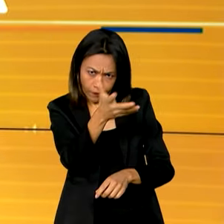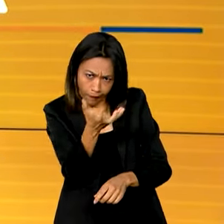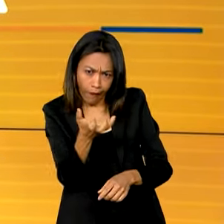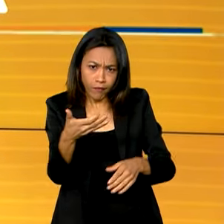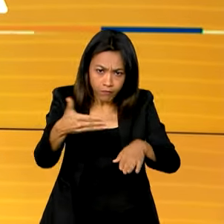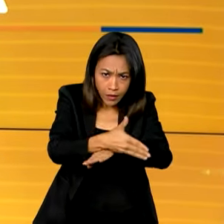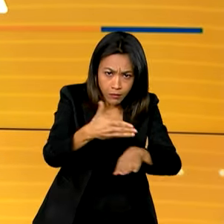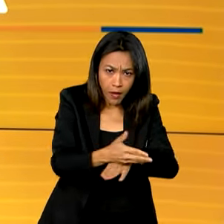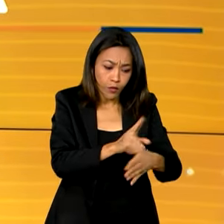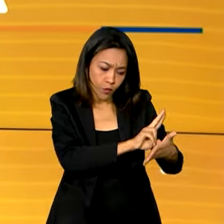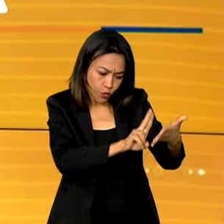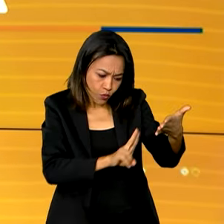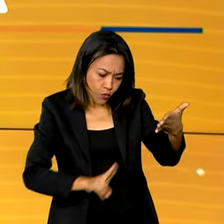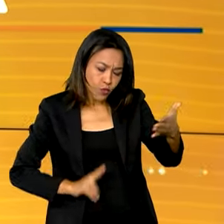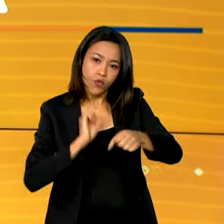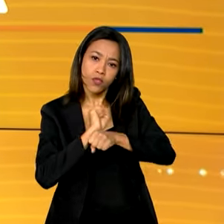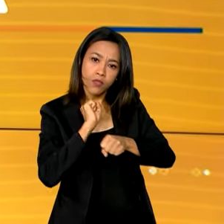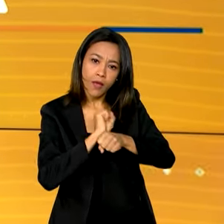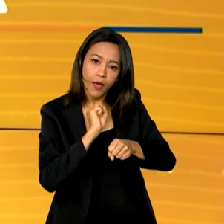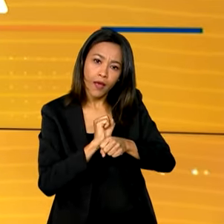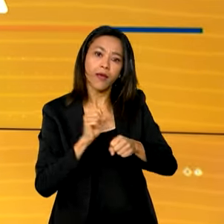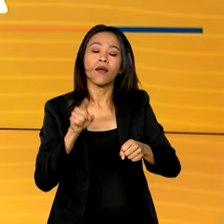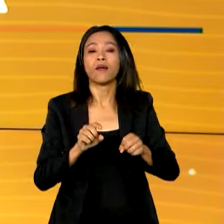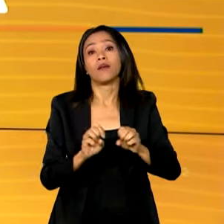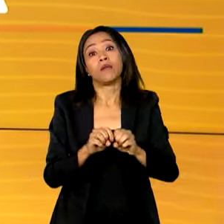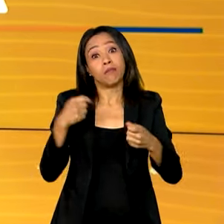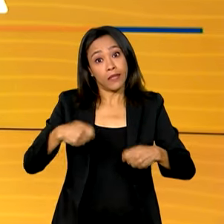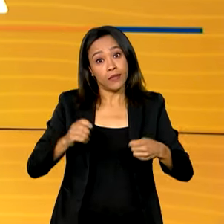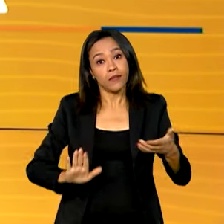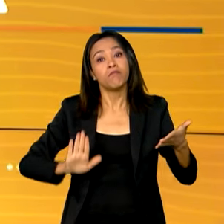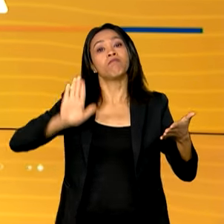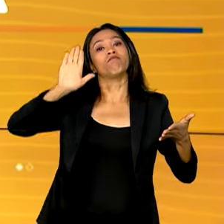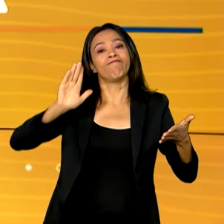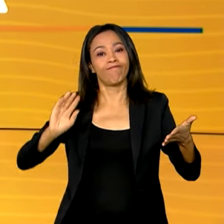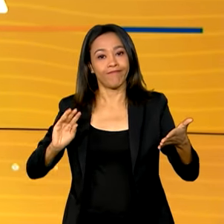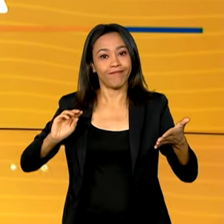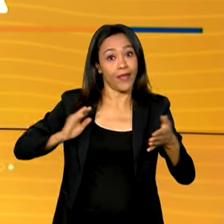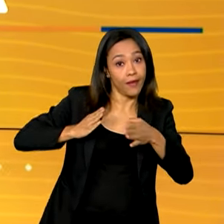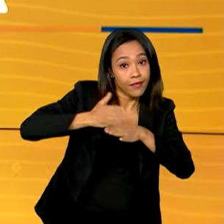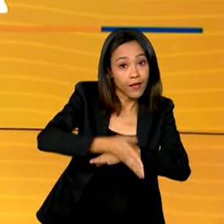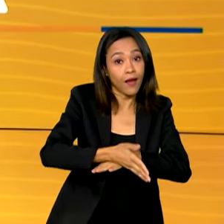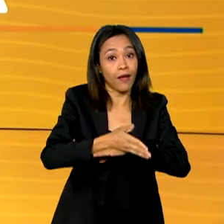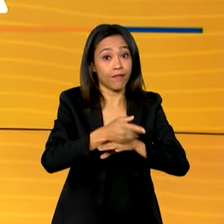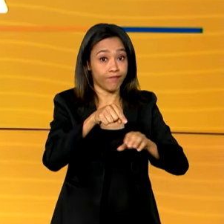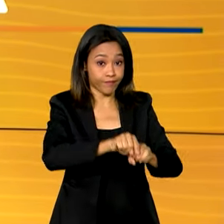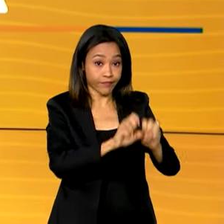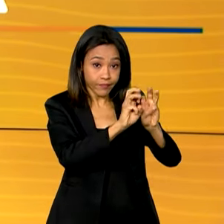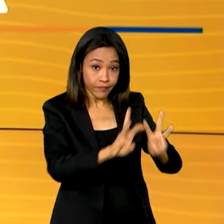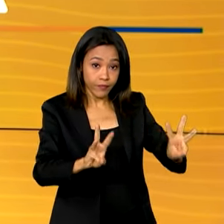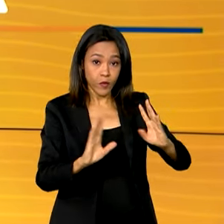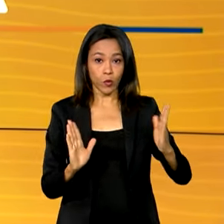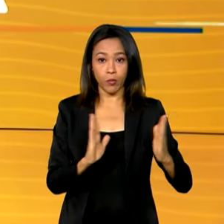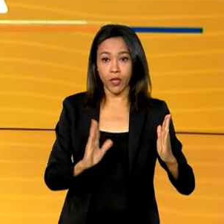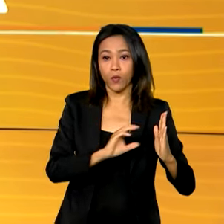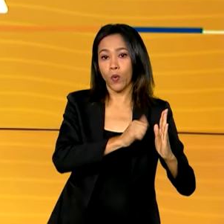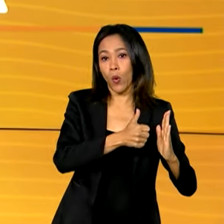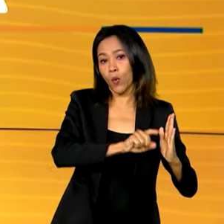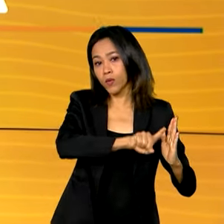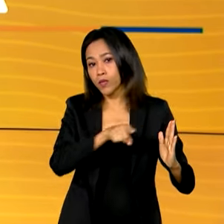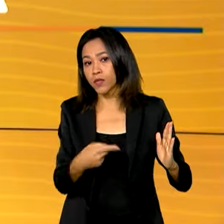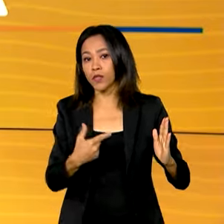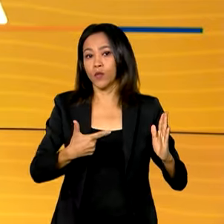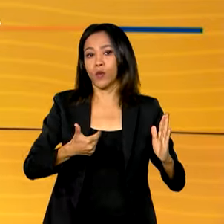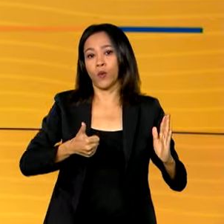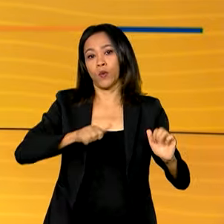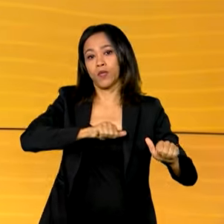participar da lista de espera, o interesse deve ser manifestado por meio da página do ProUni nos dias 11 e 12 de setembro.